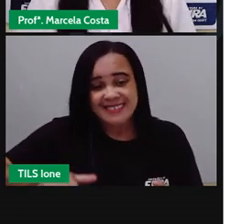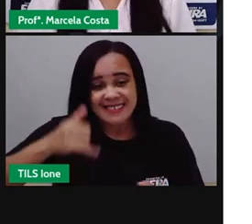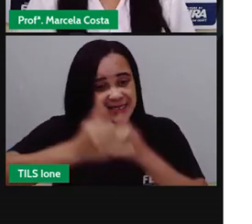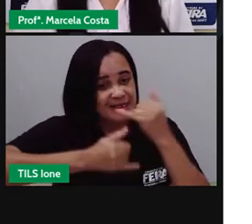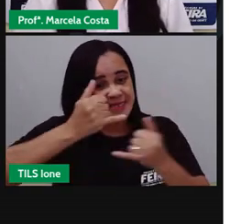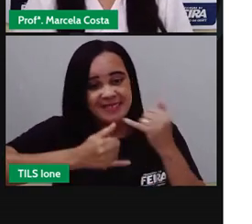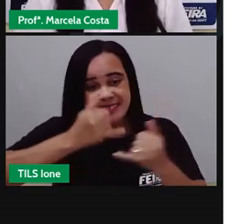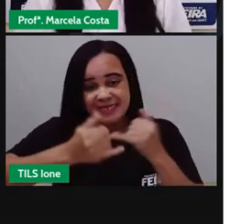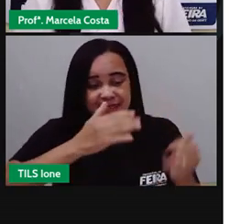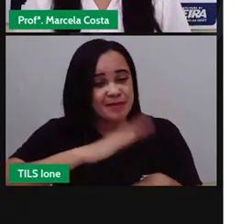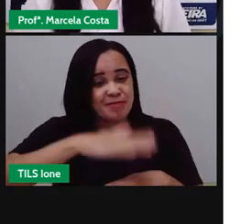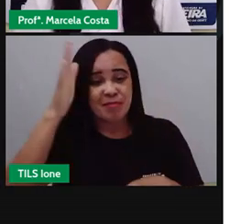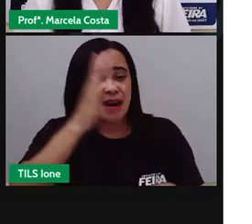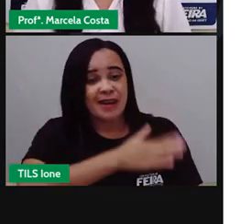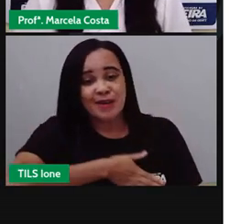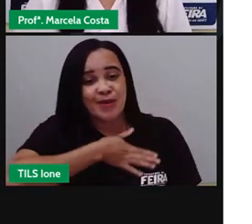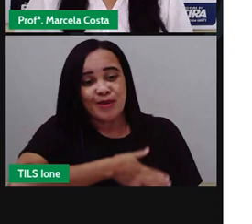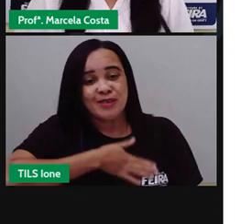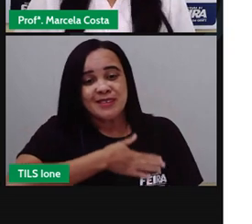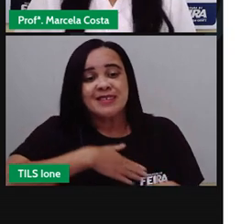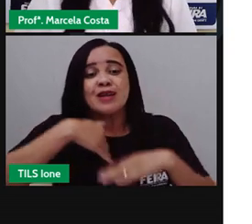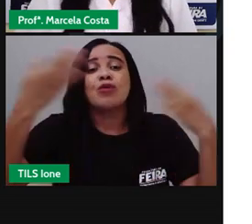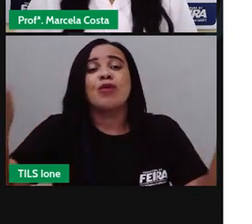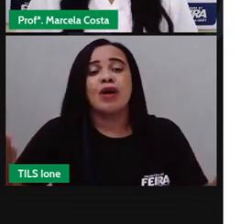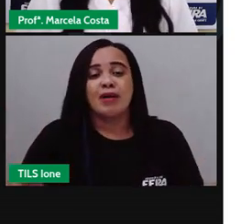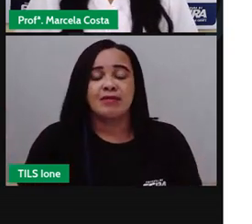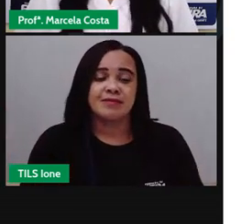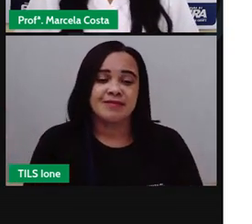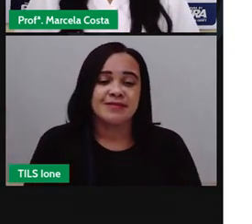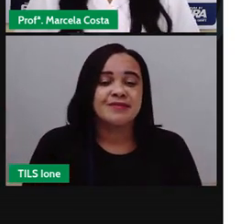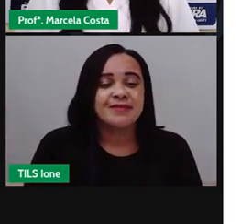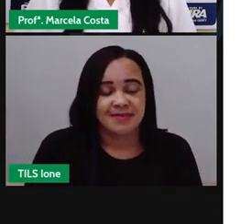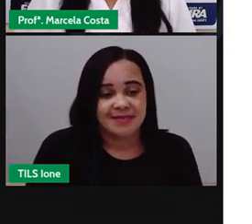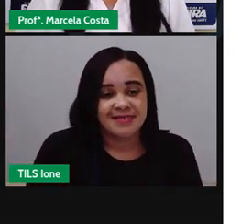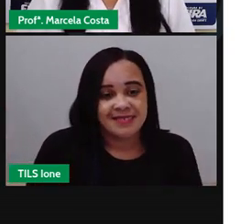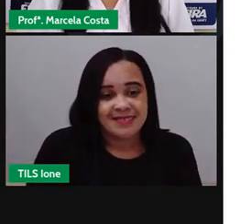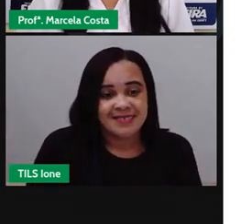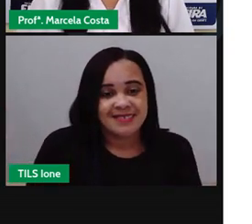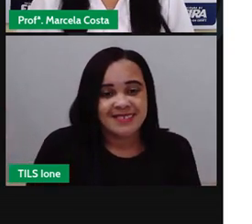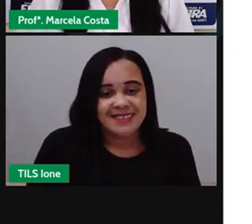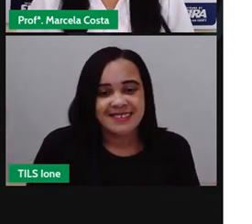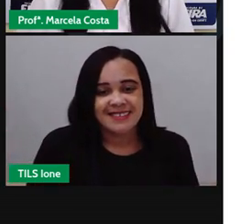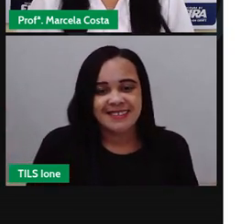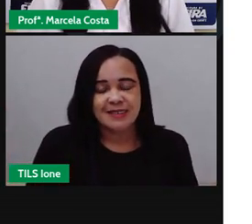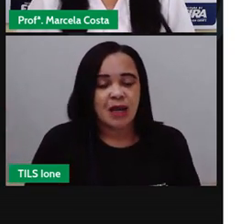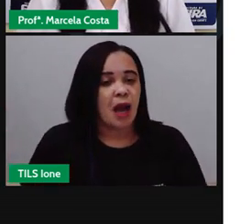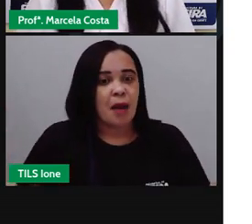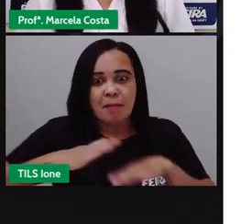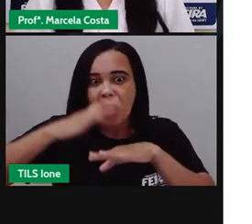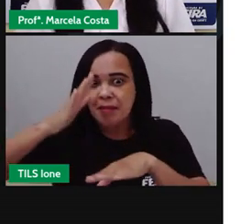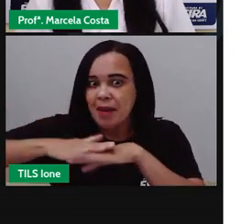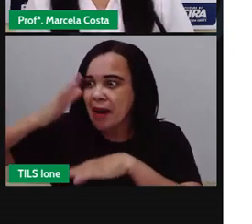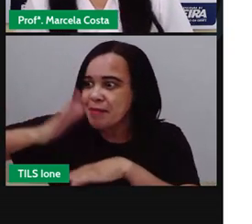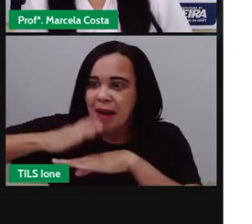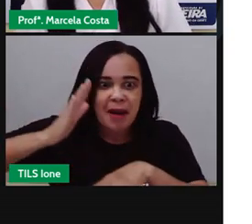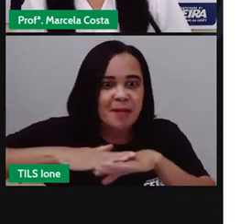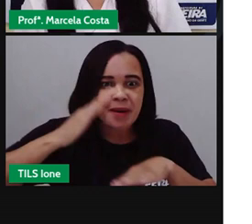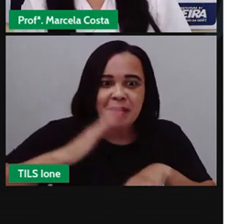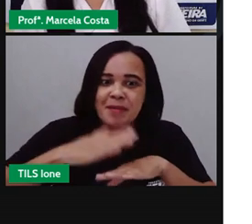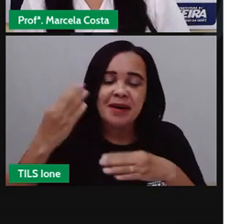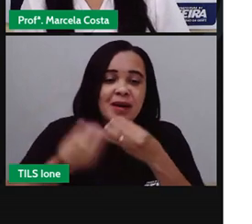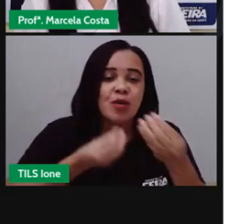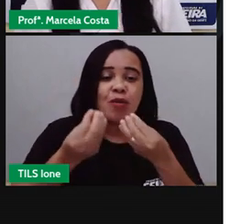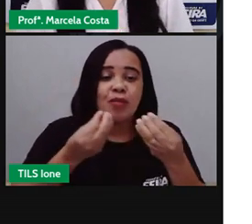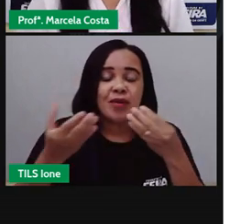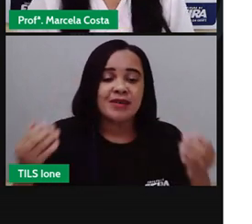os brinquedos preferidos quais são os brinquedos que foram mais votados e você consegue